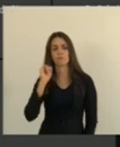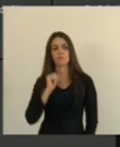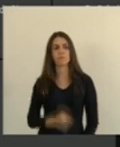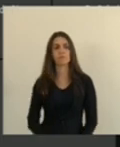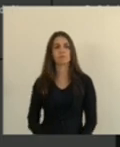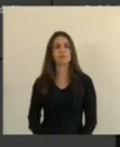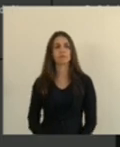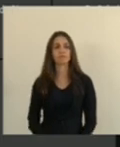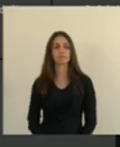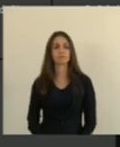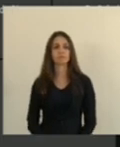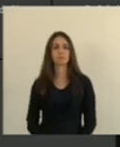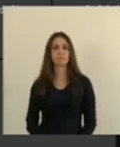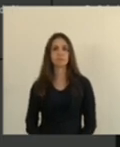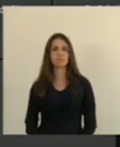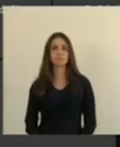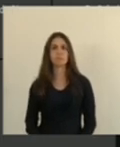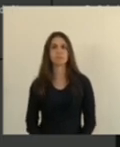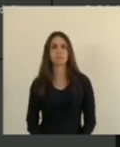algum